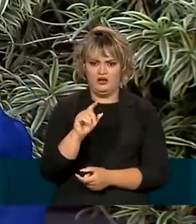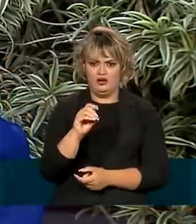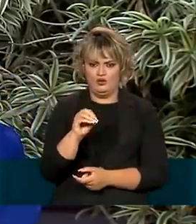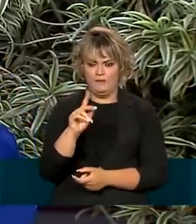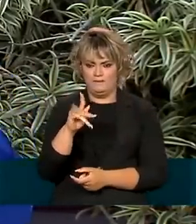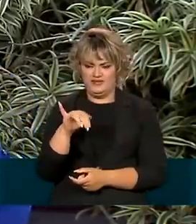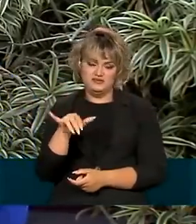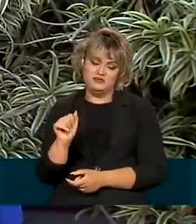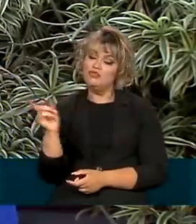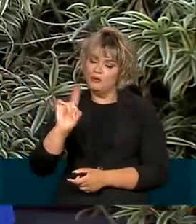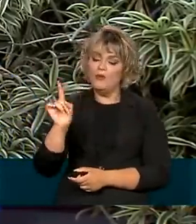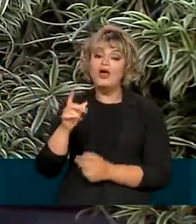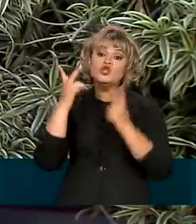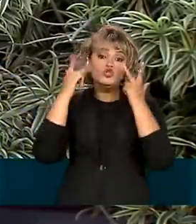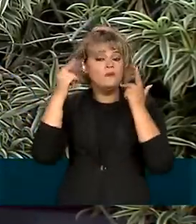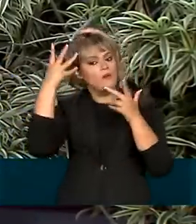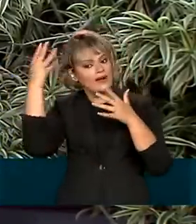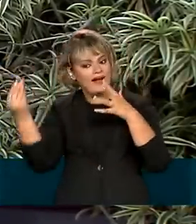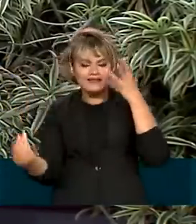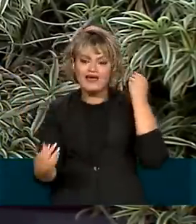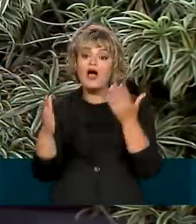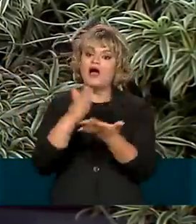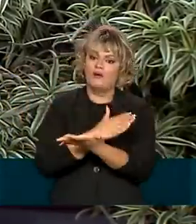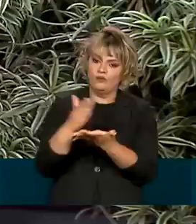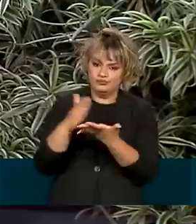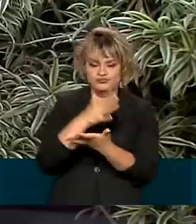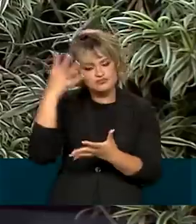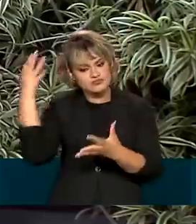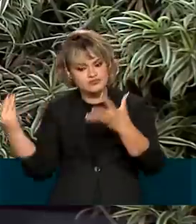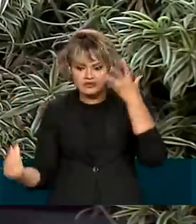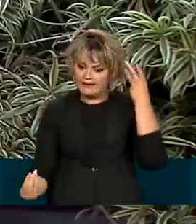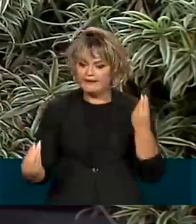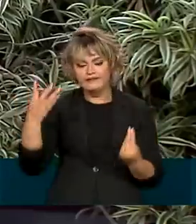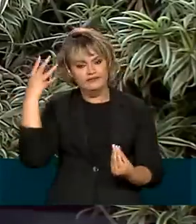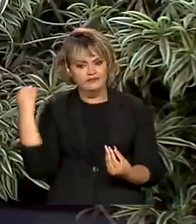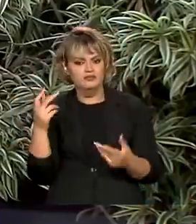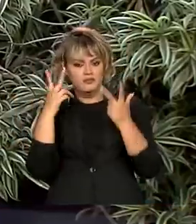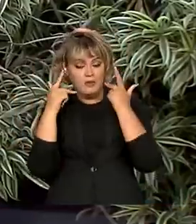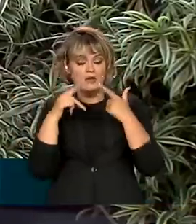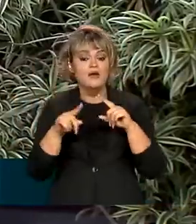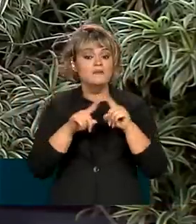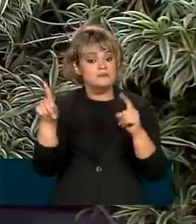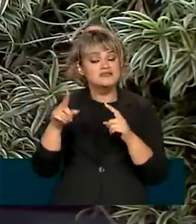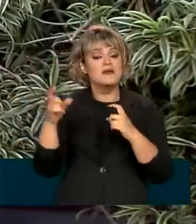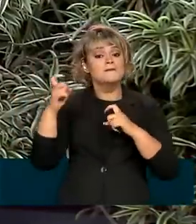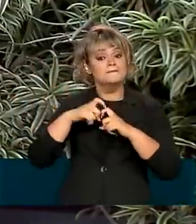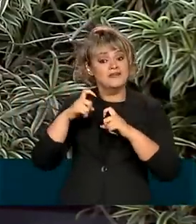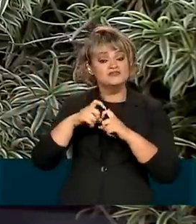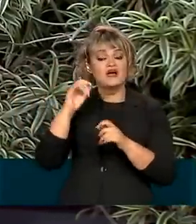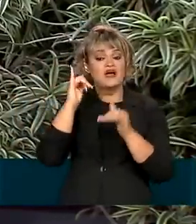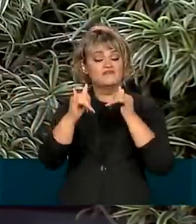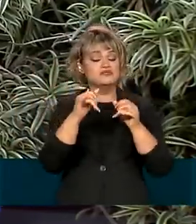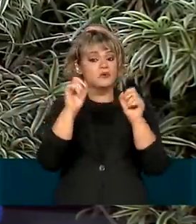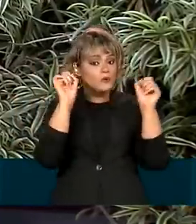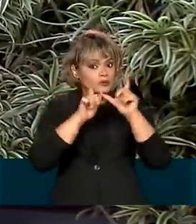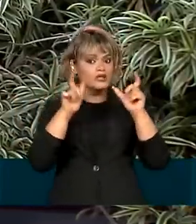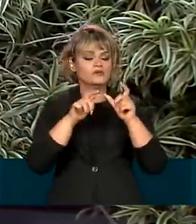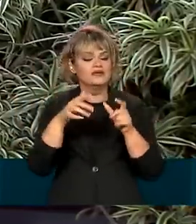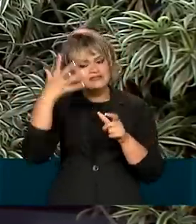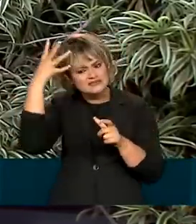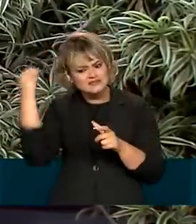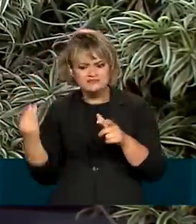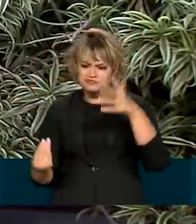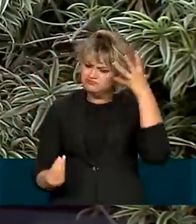já que os fios passam por um processo de renovação contínua. Mas, segundo os médicos, o alerta é quando essa